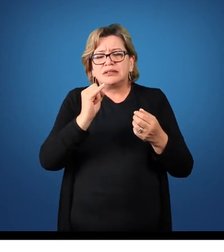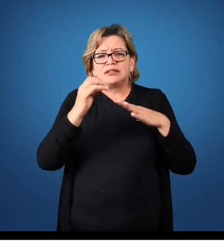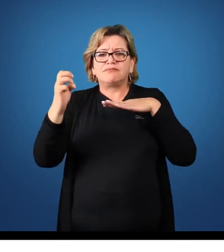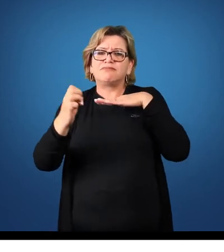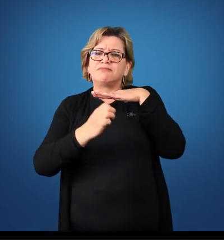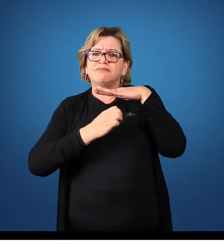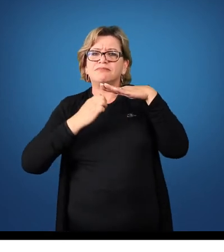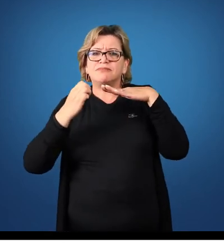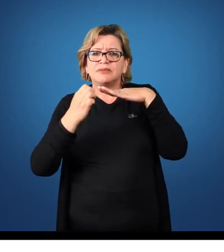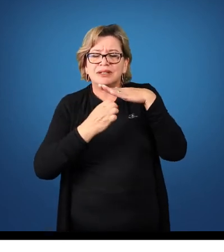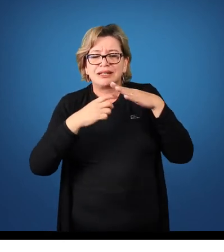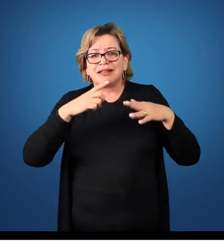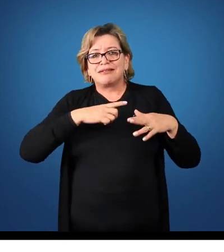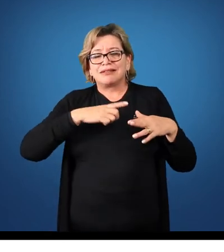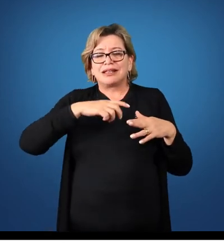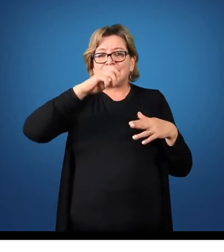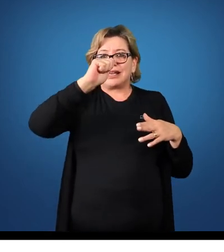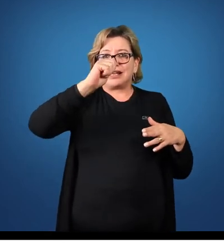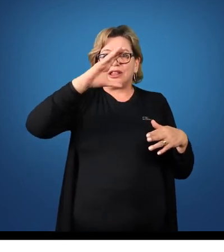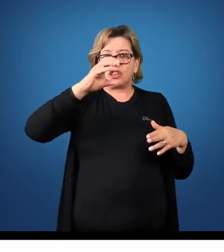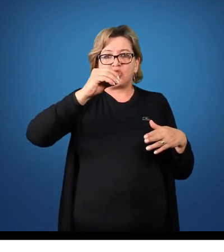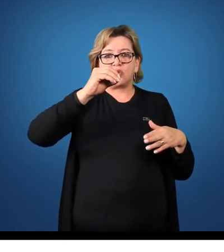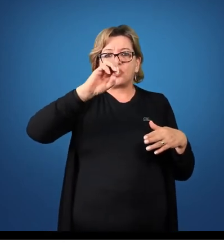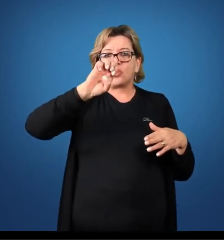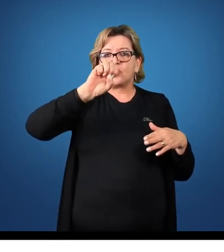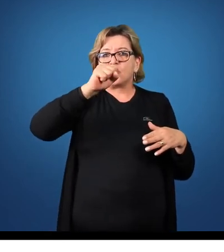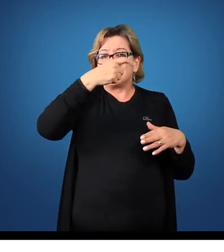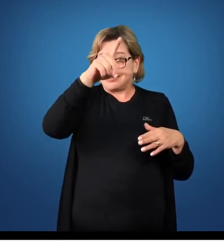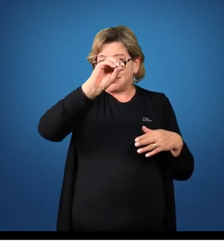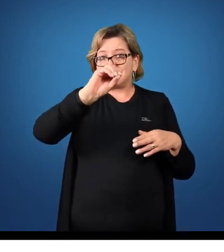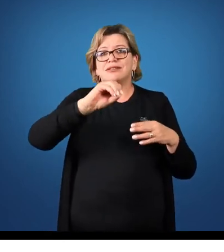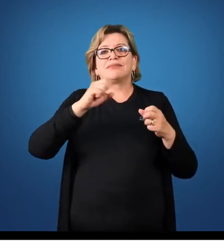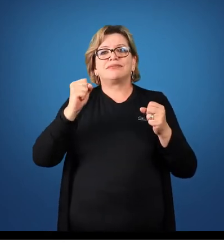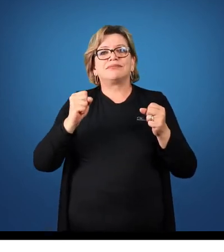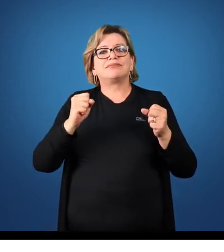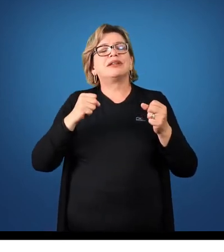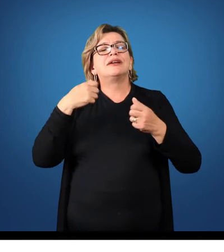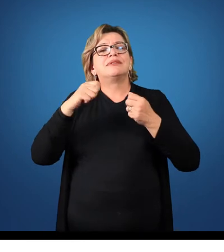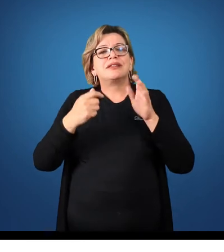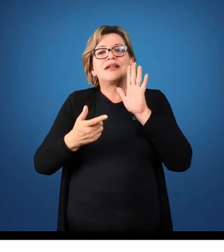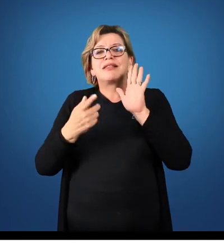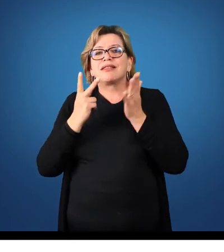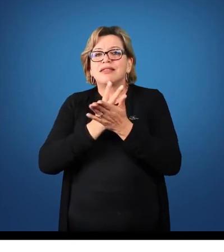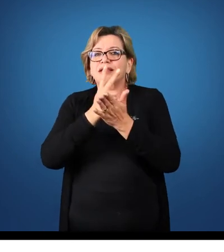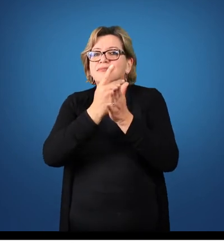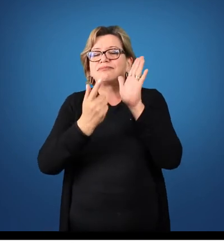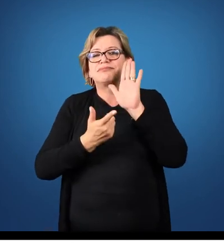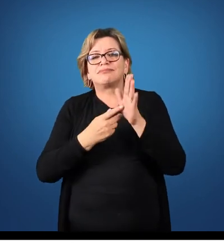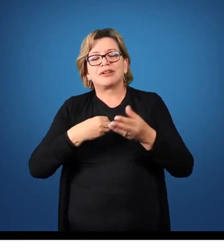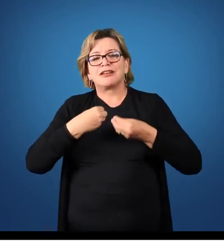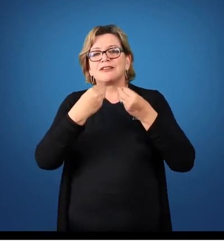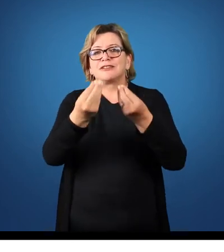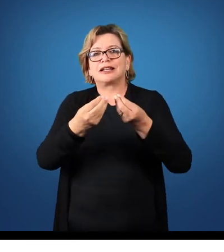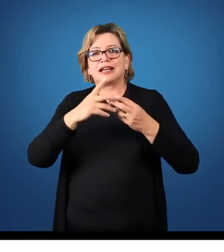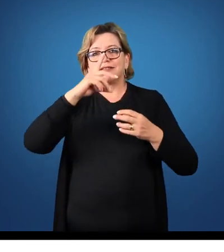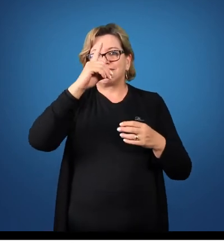empresa com ações na bolsa de valores, ela obrigatoriamente tem que entregar esses demonstrativos contábeis